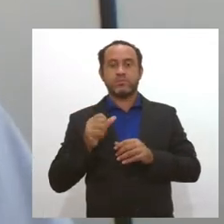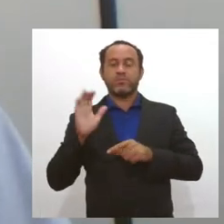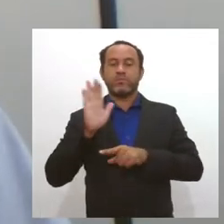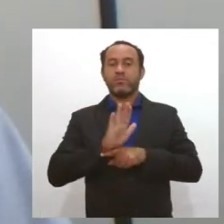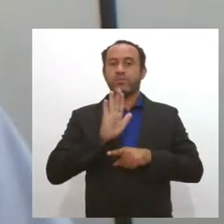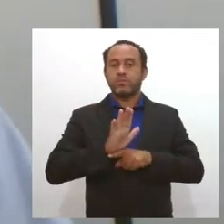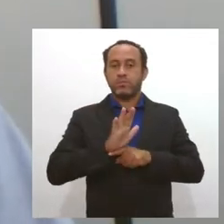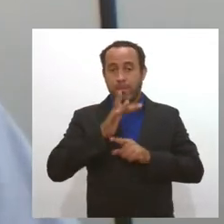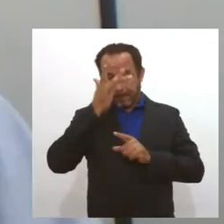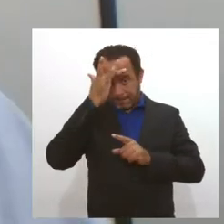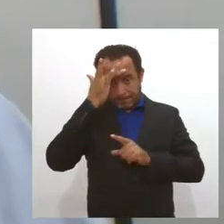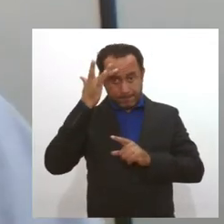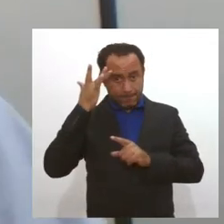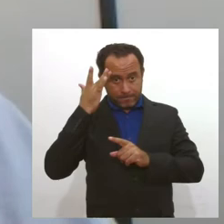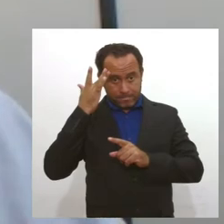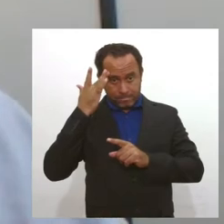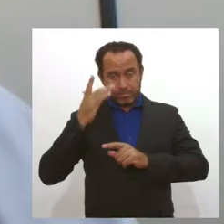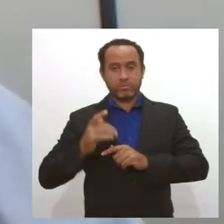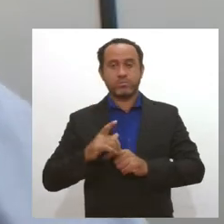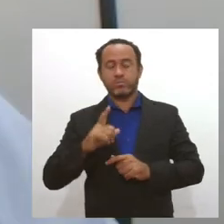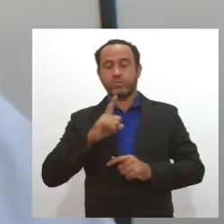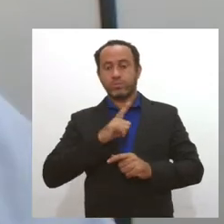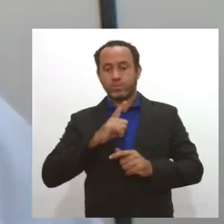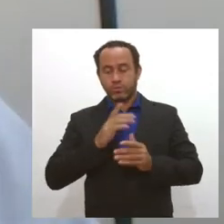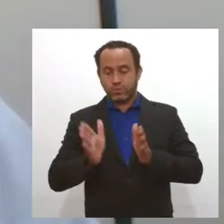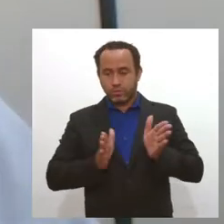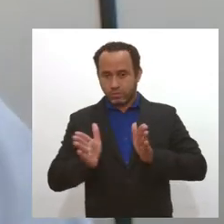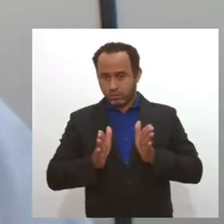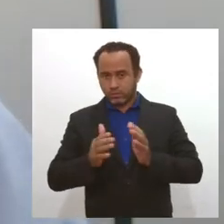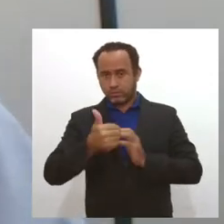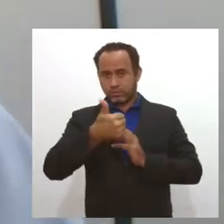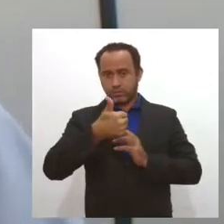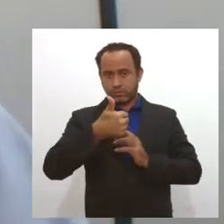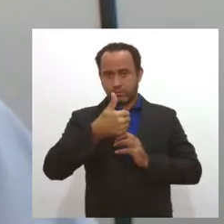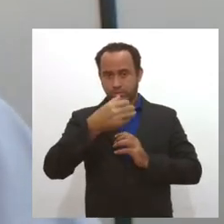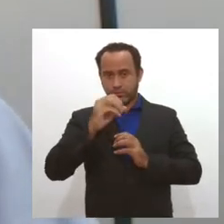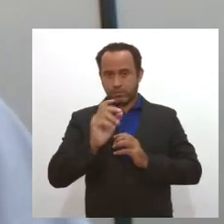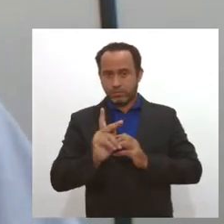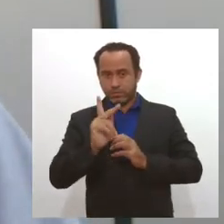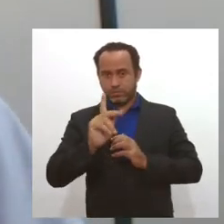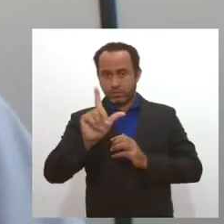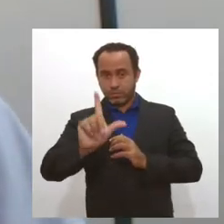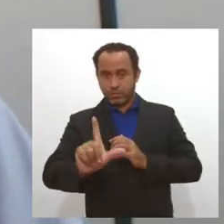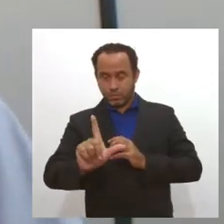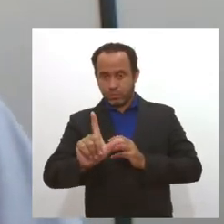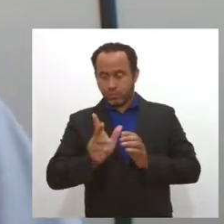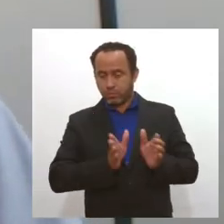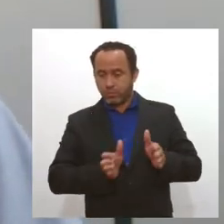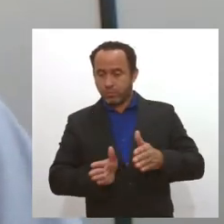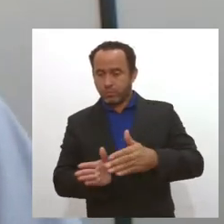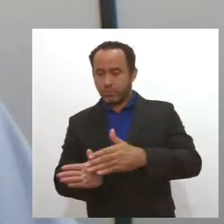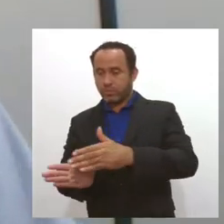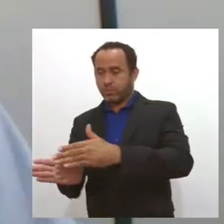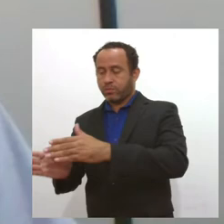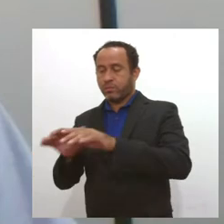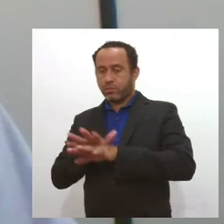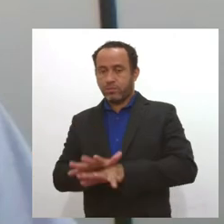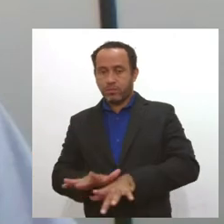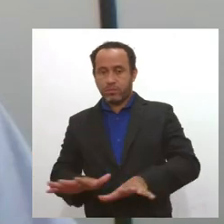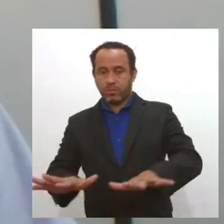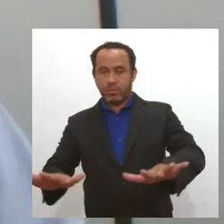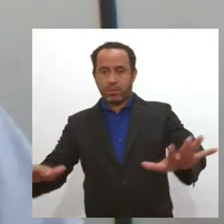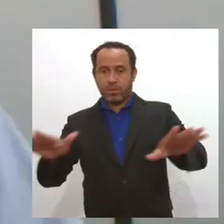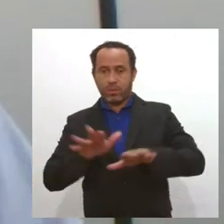pessoas que se situam numa faixa de 10 quilômetros às suas margens. Cinco para